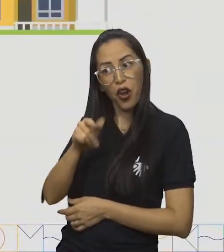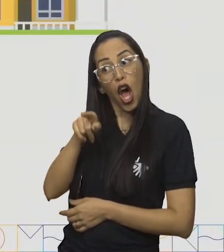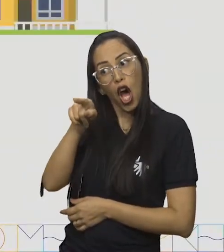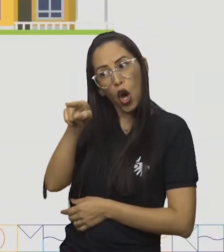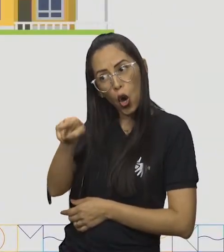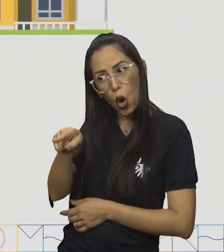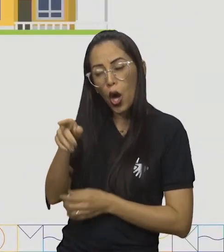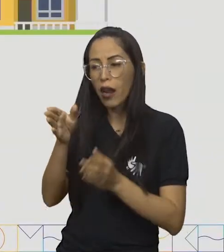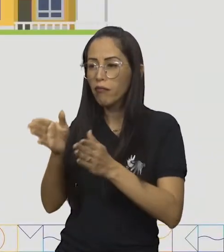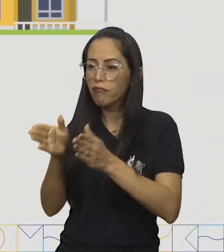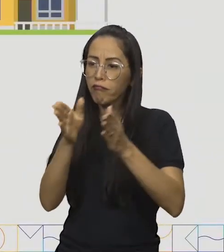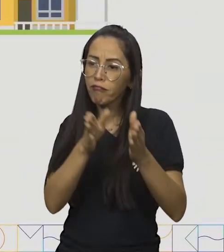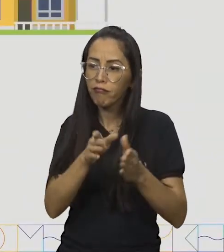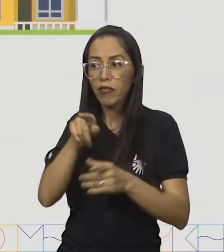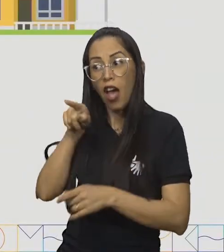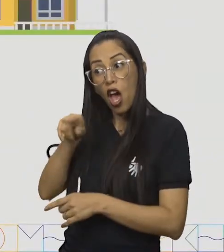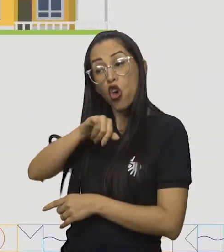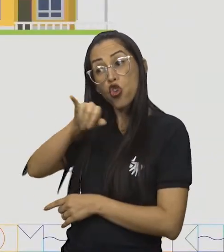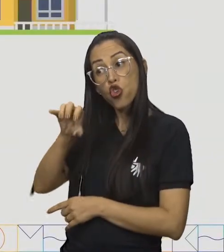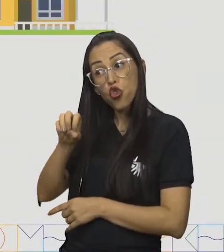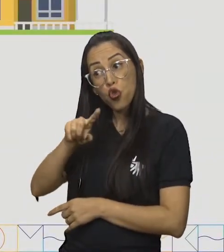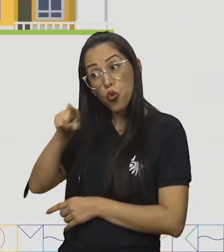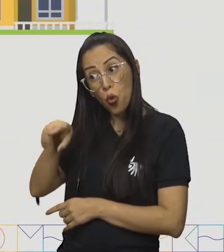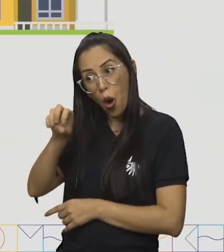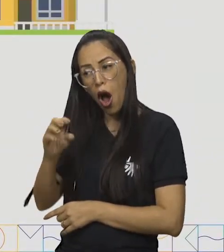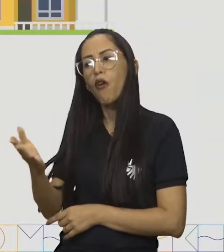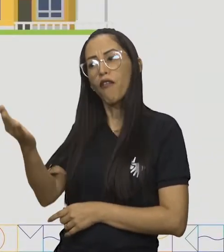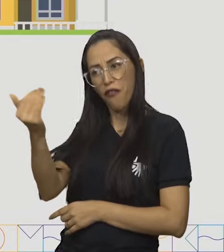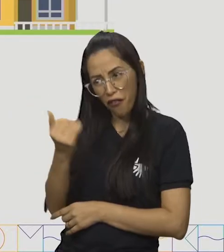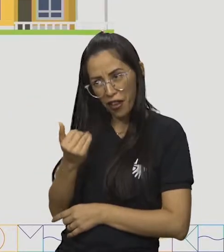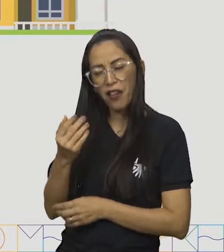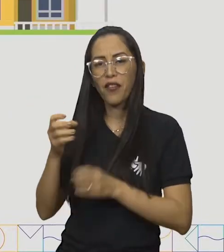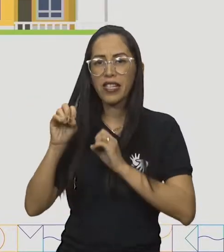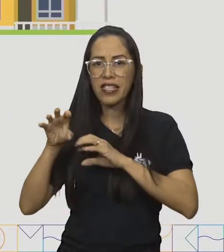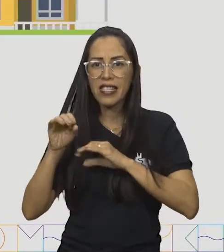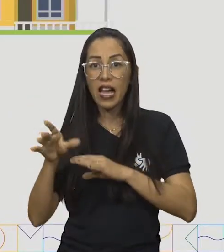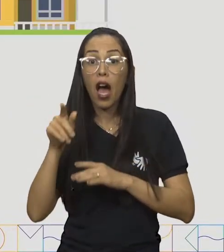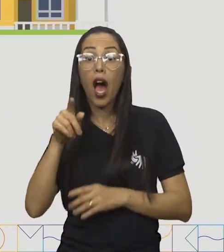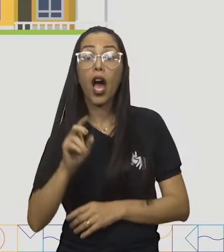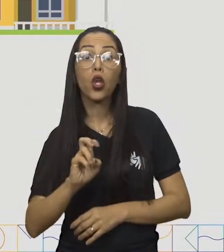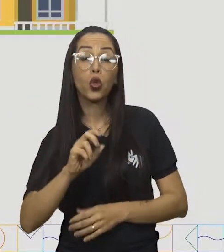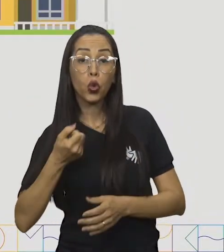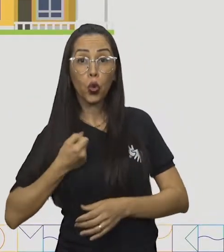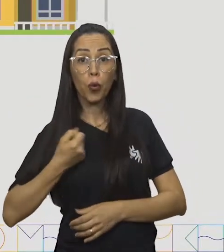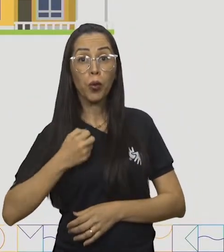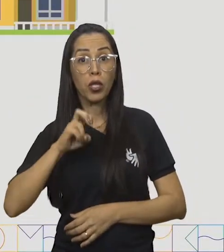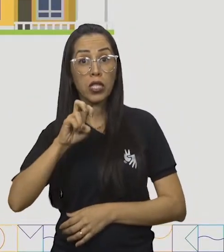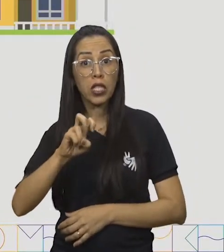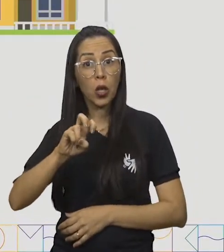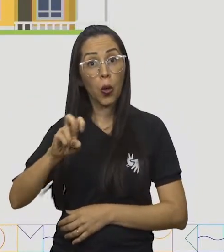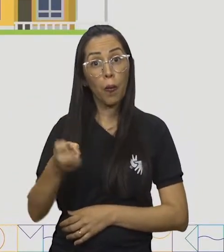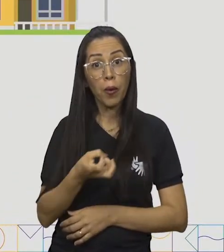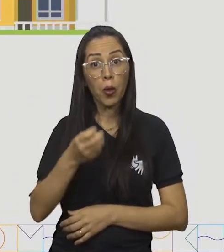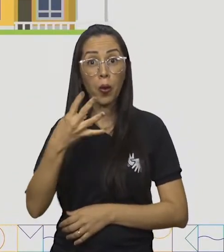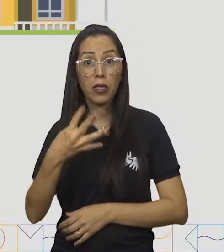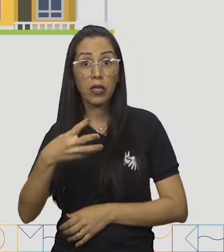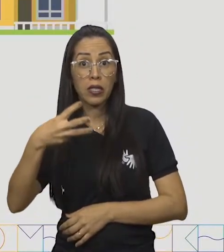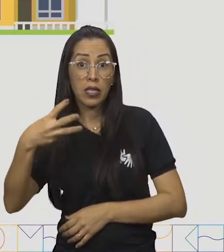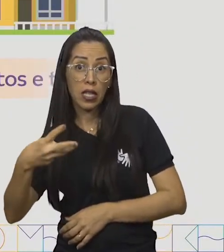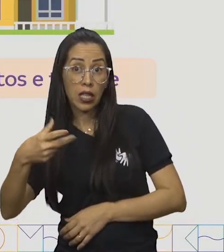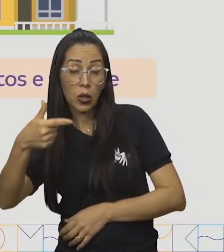Então, João trouxe os algarismos cinco, quatro, três, dois, que é escrito por